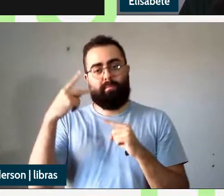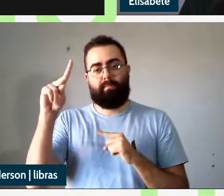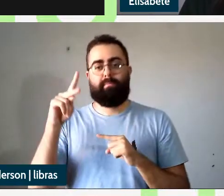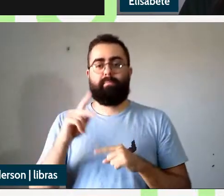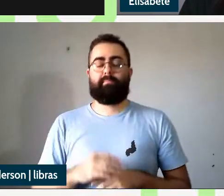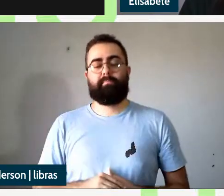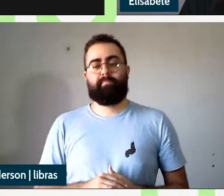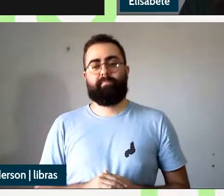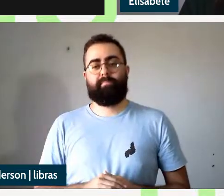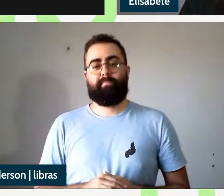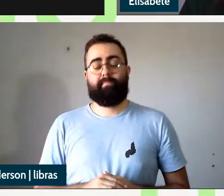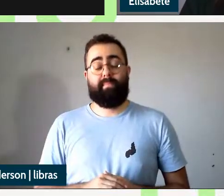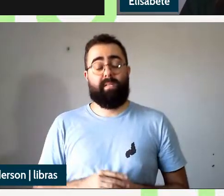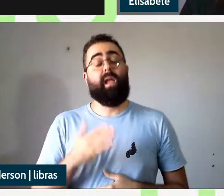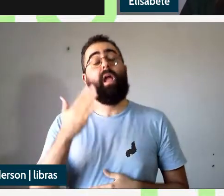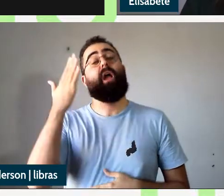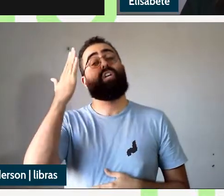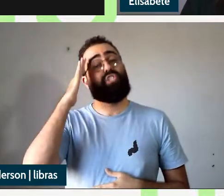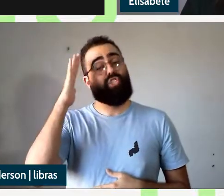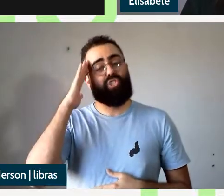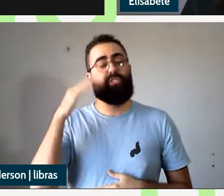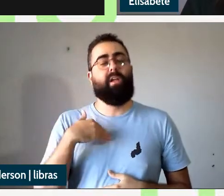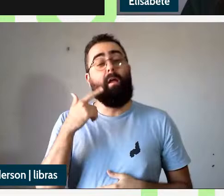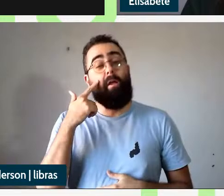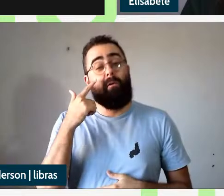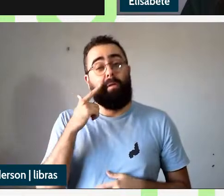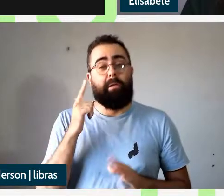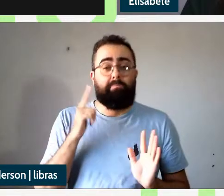vamos ver vamos ver se deu certo